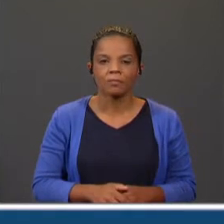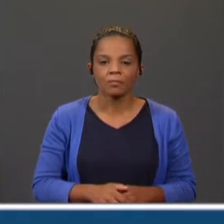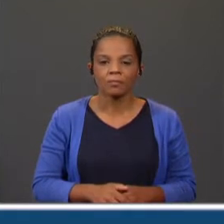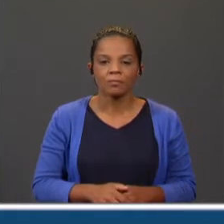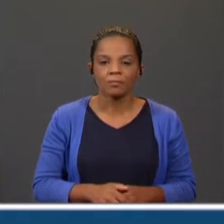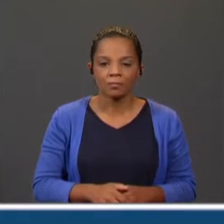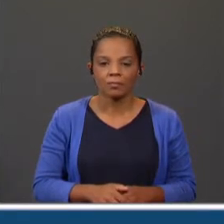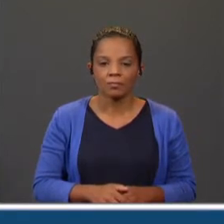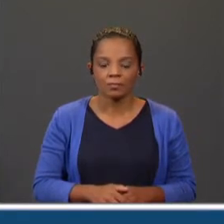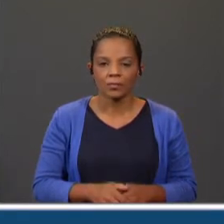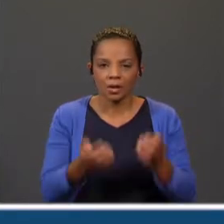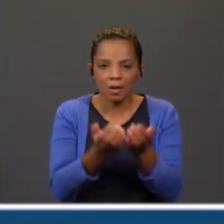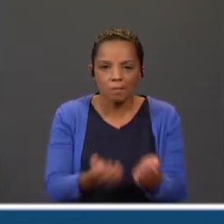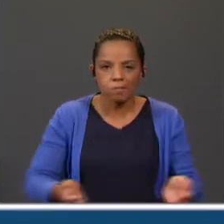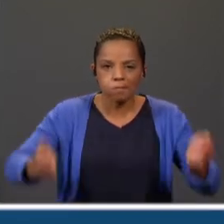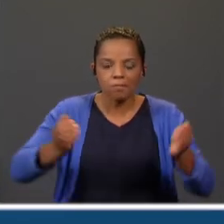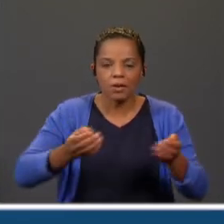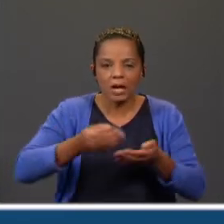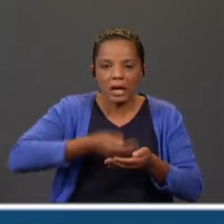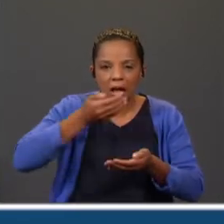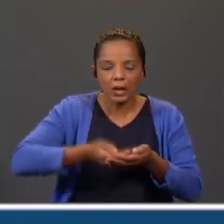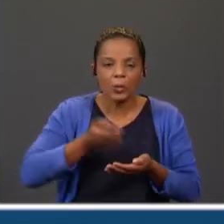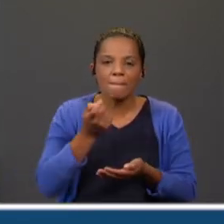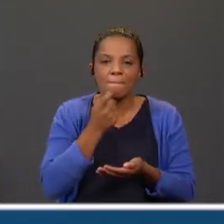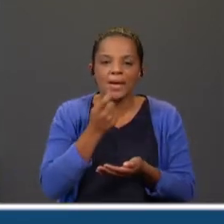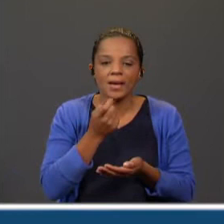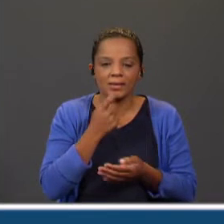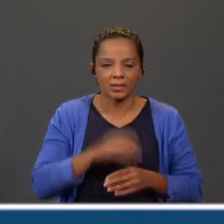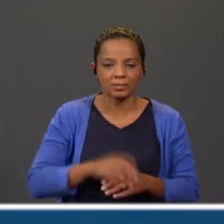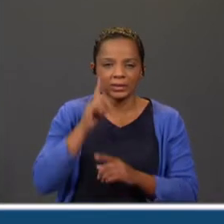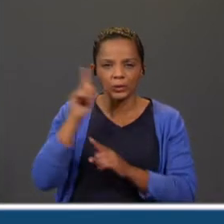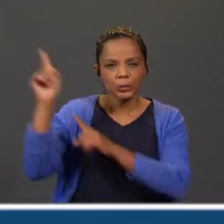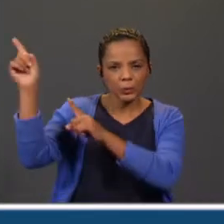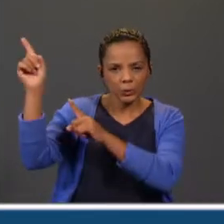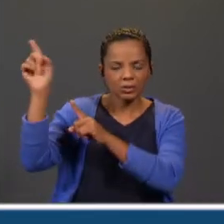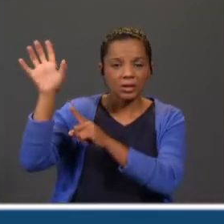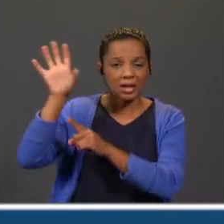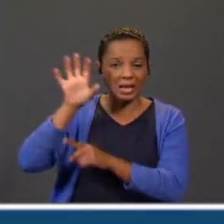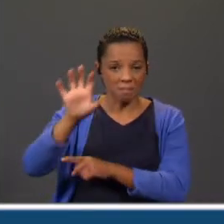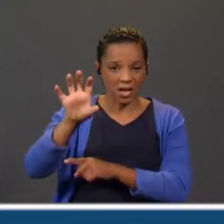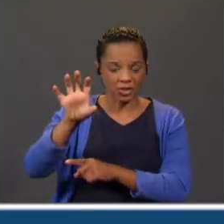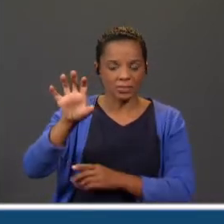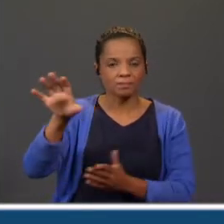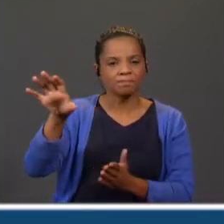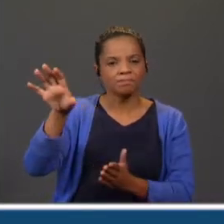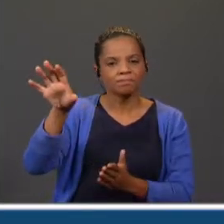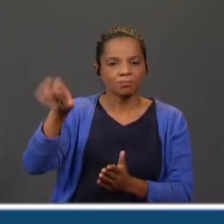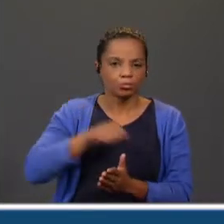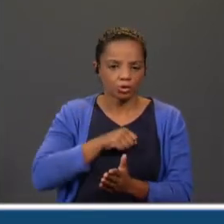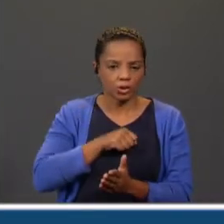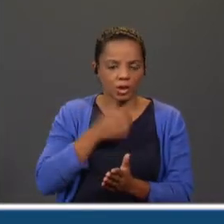Caldo de Pedra. Esta imagem é retirada de um